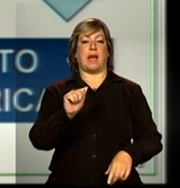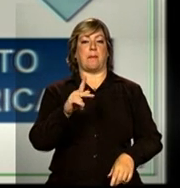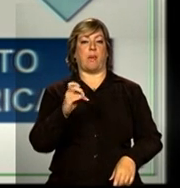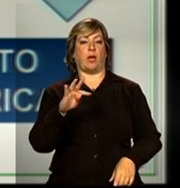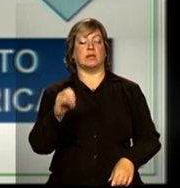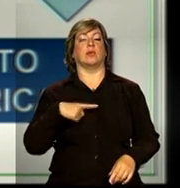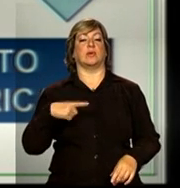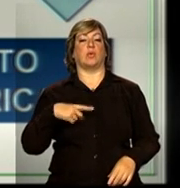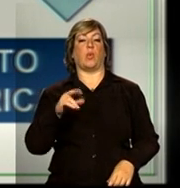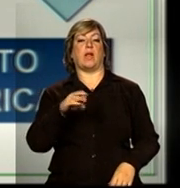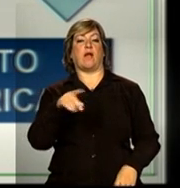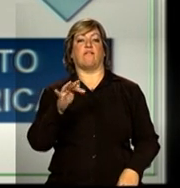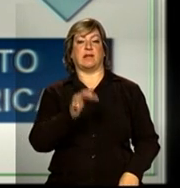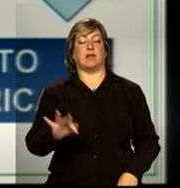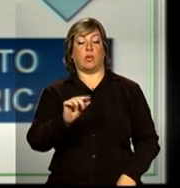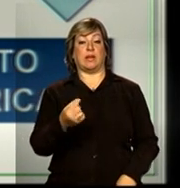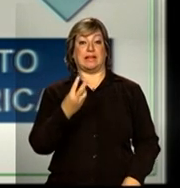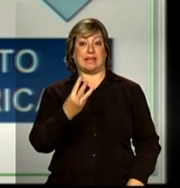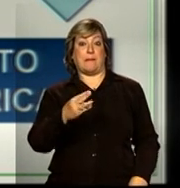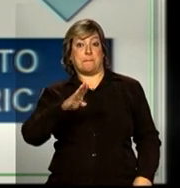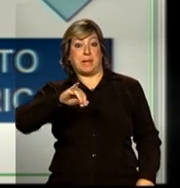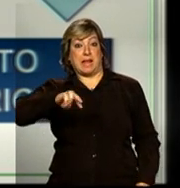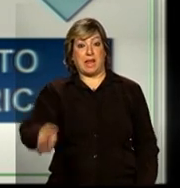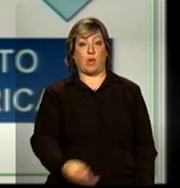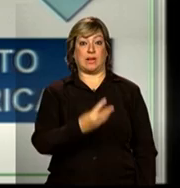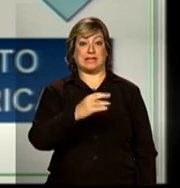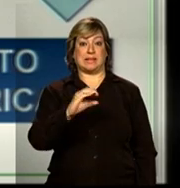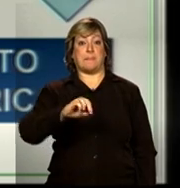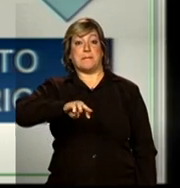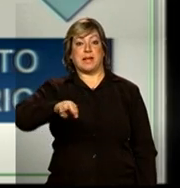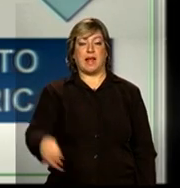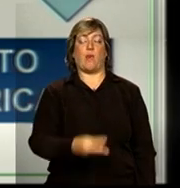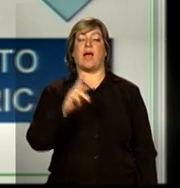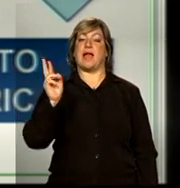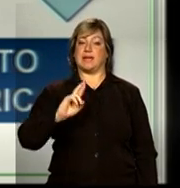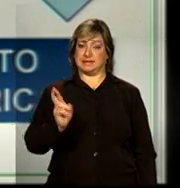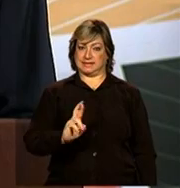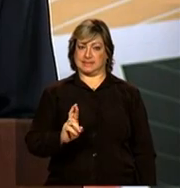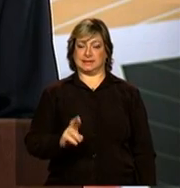de R$,3 bilhões.